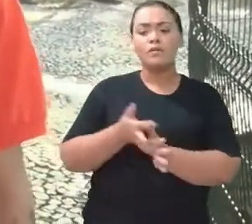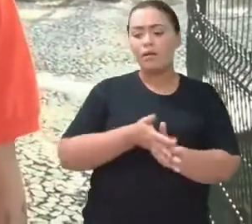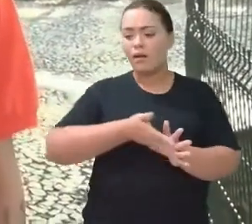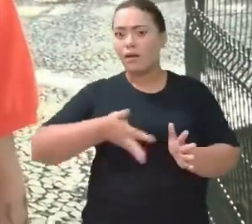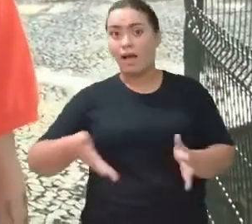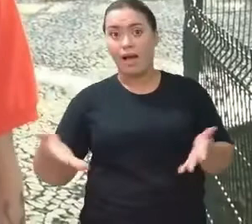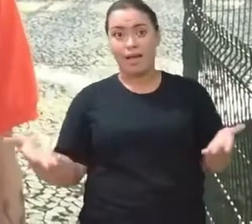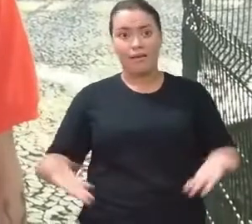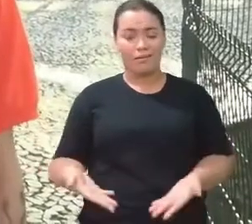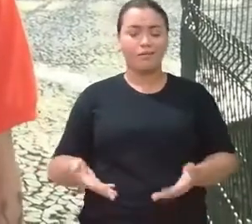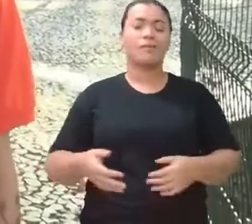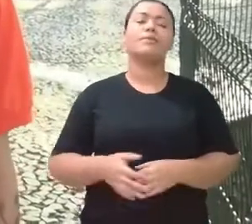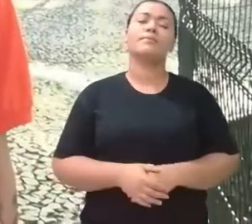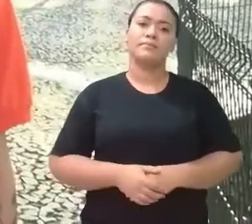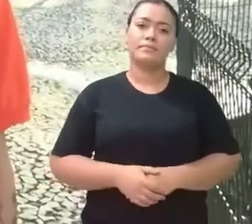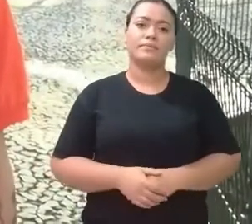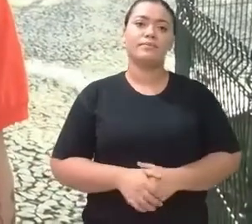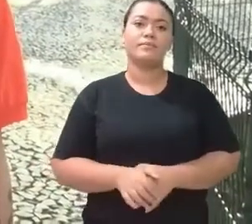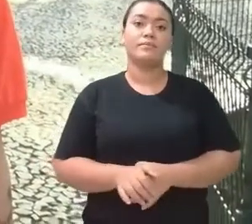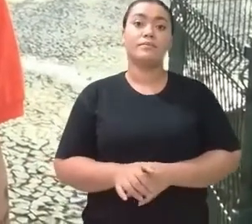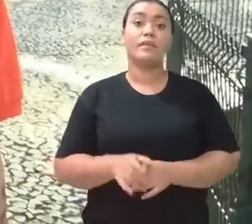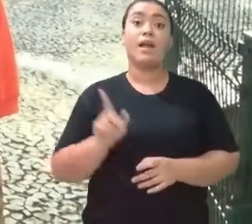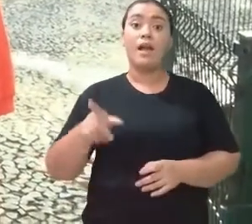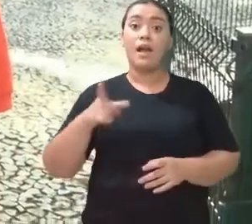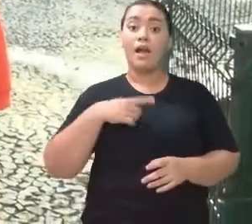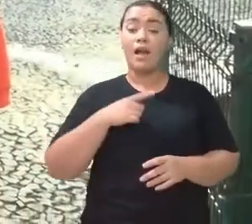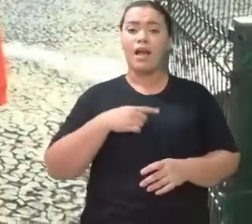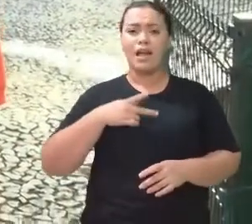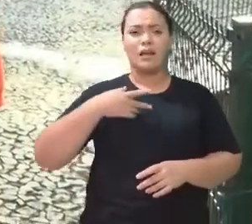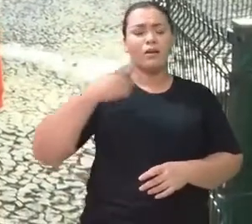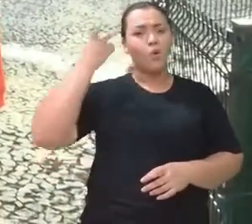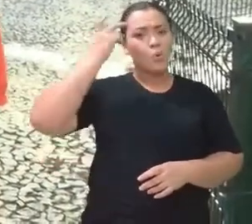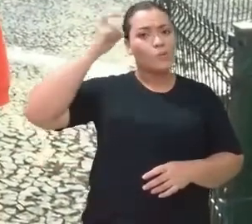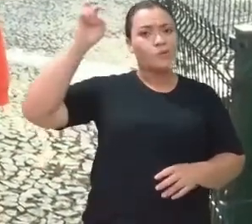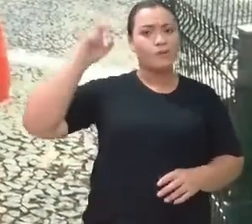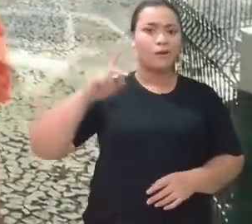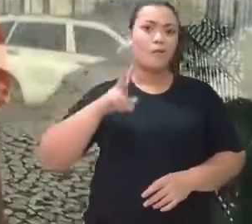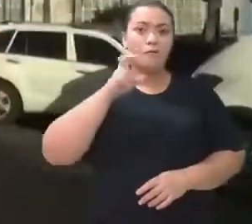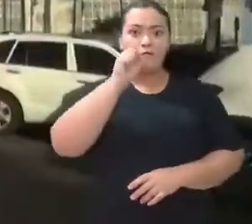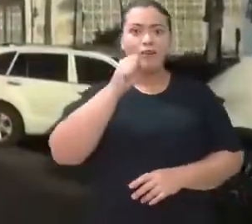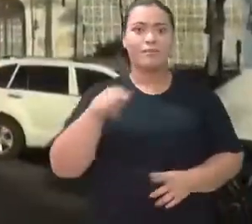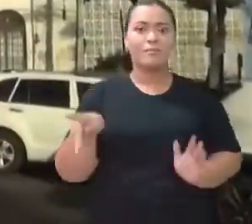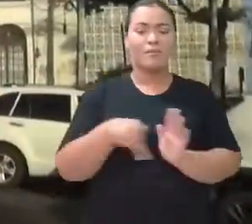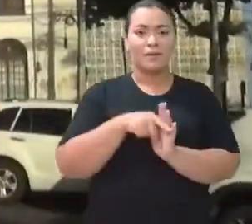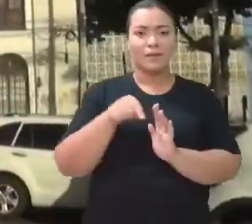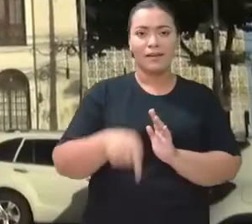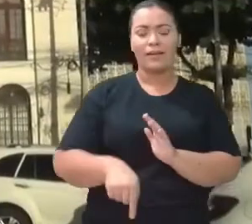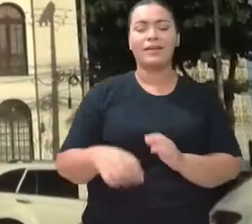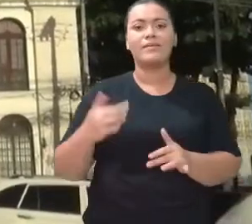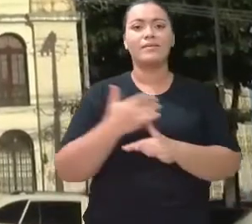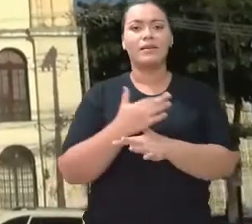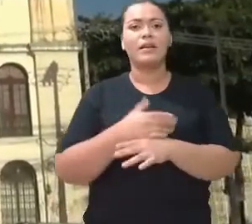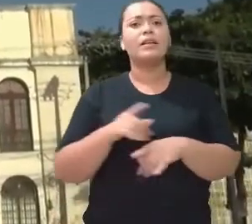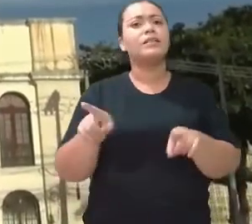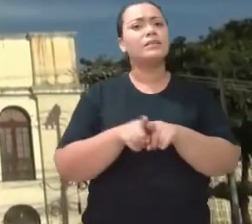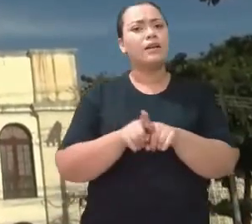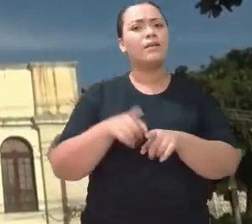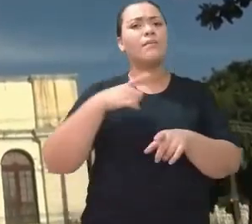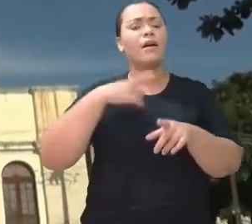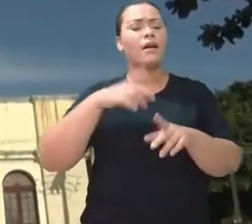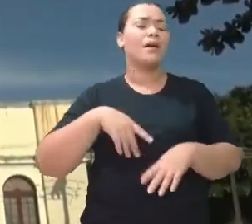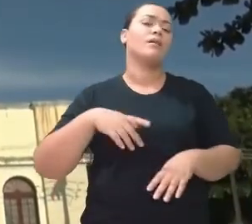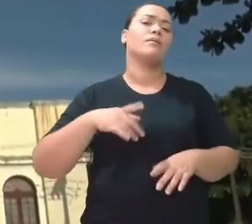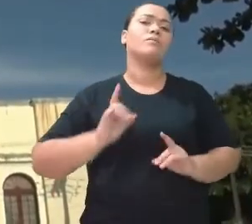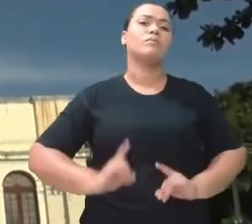até os dias atuais, que é uma forte expressão cultural da nossa cidade e tem a Torre Malakoff, né, que já